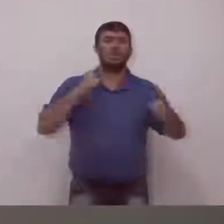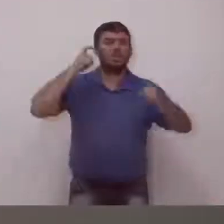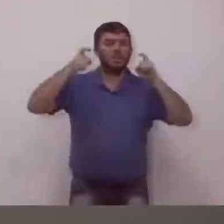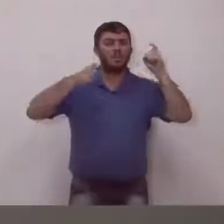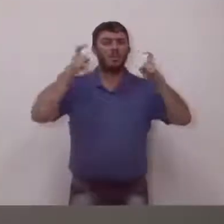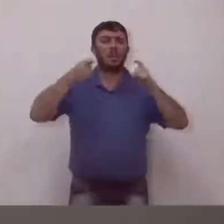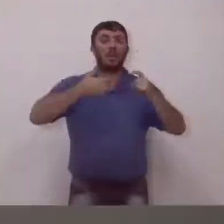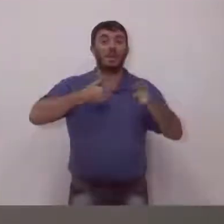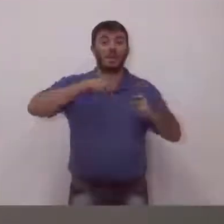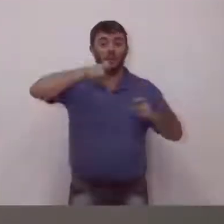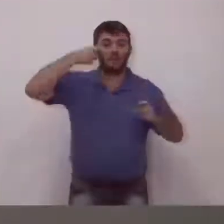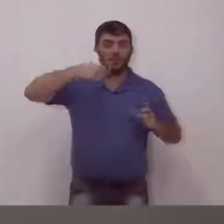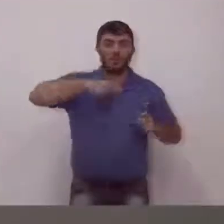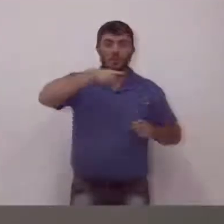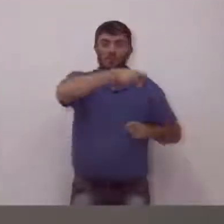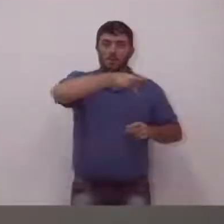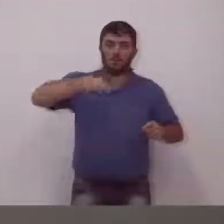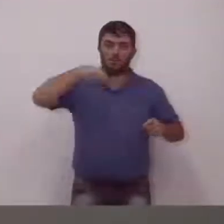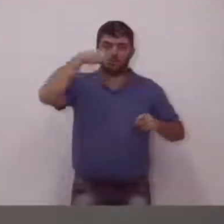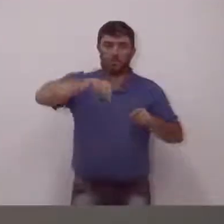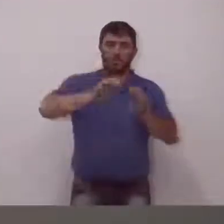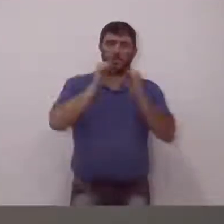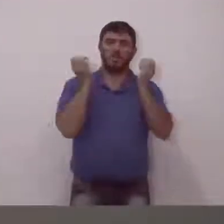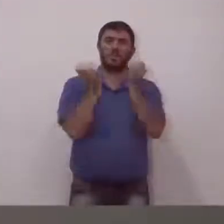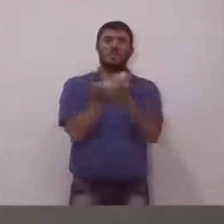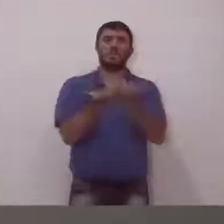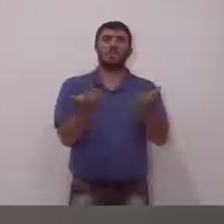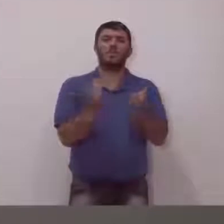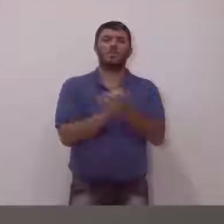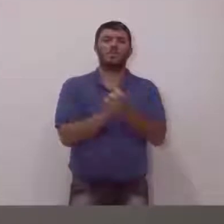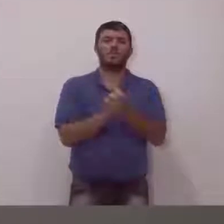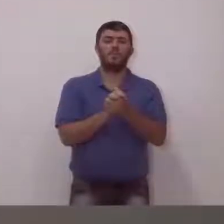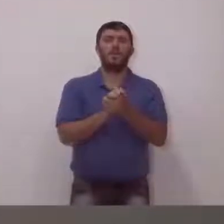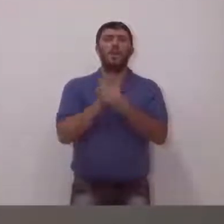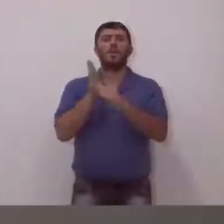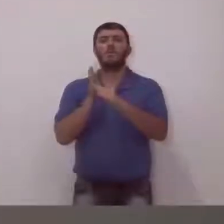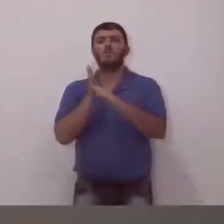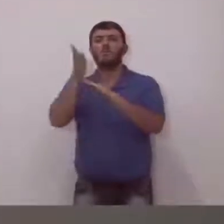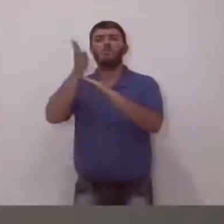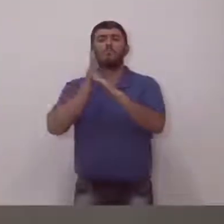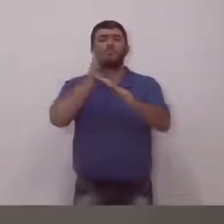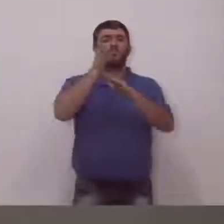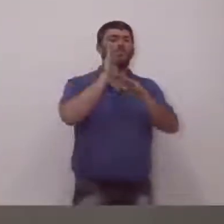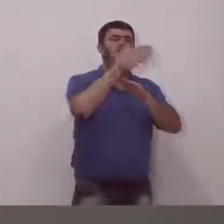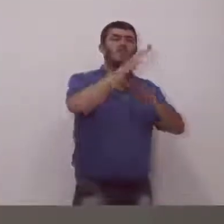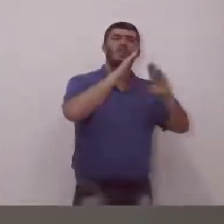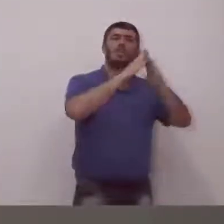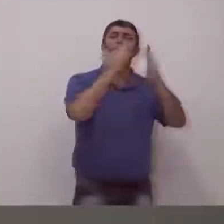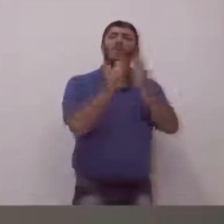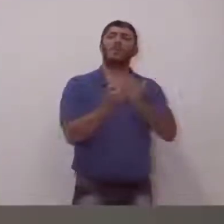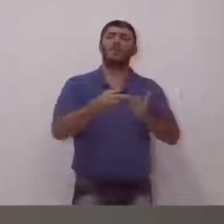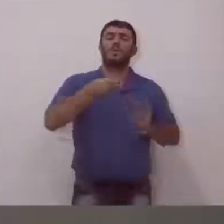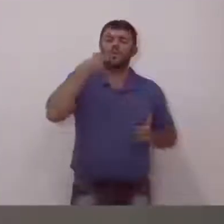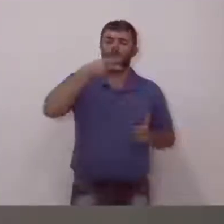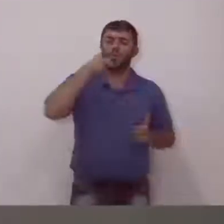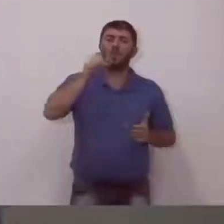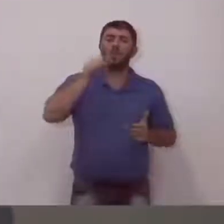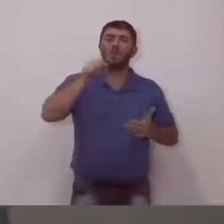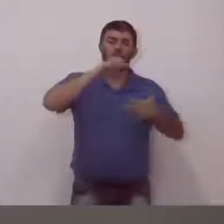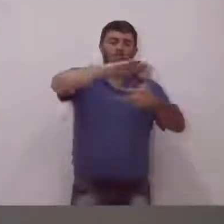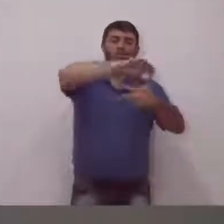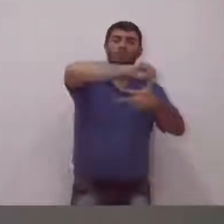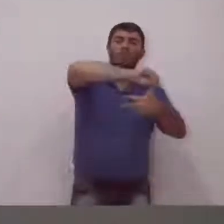que eu era presidente, mas falar um pouquinho nas escolas sobre a divisão dos poderes. O que faz o poder legislativo, judiciário,